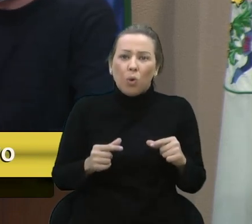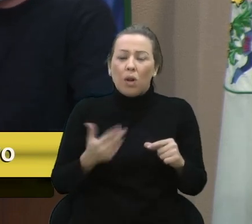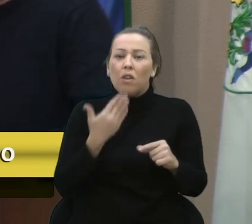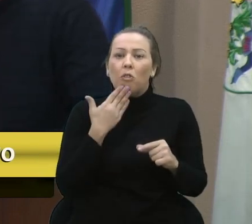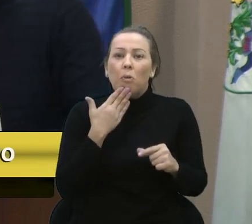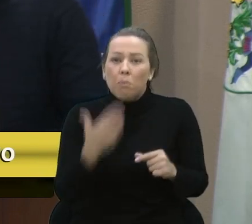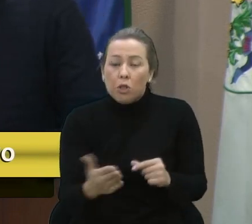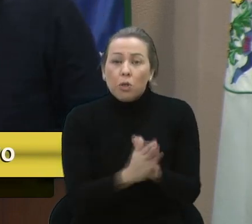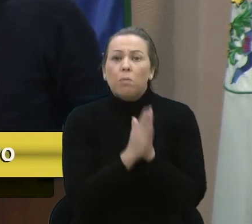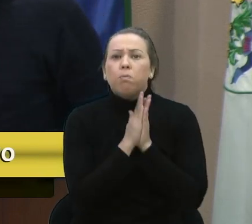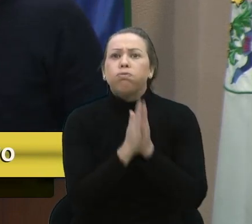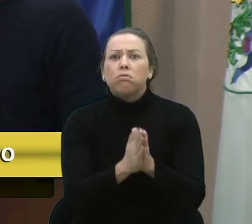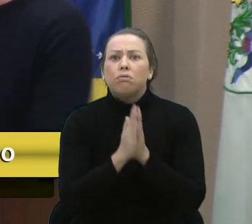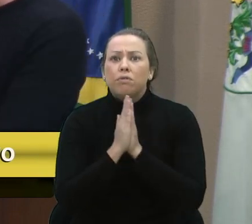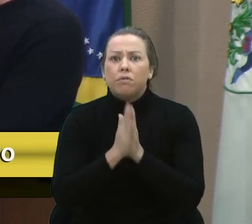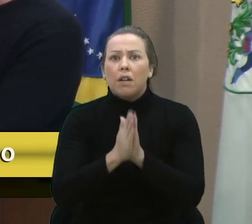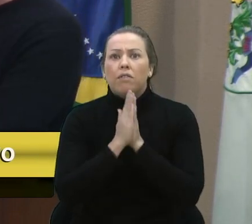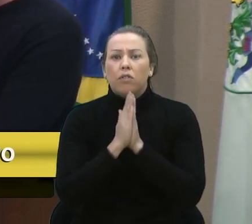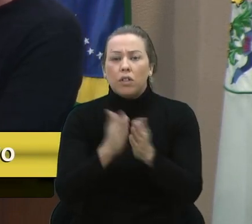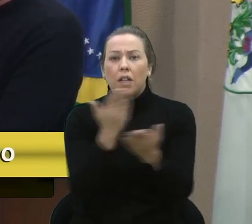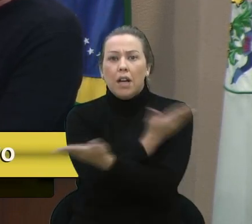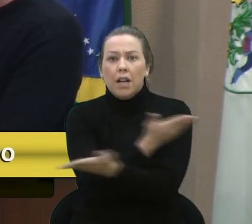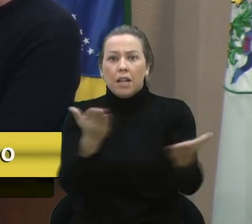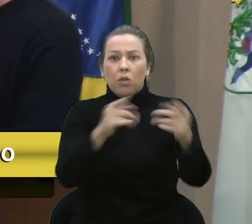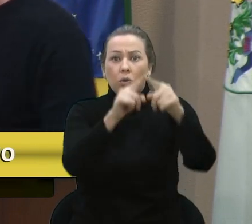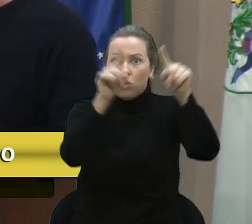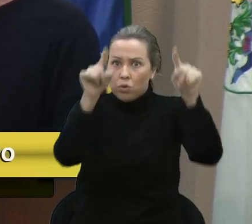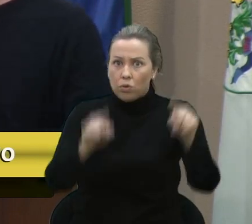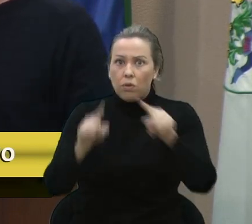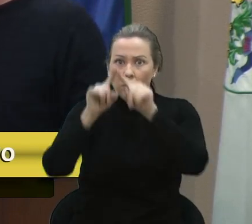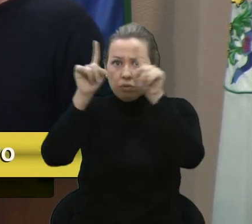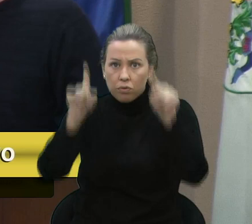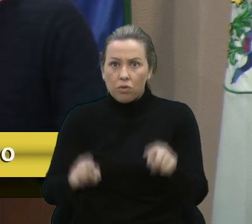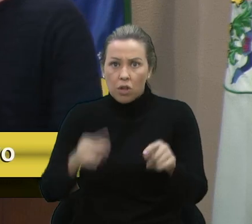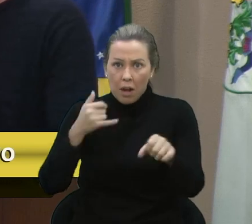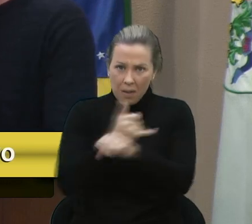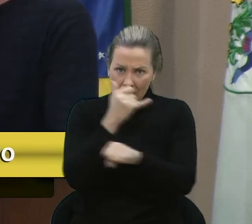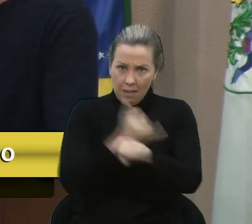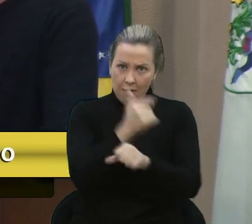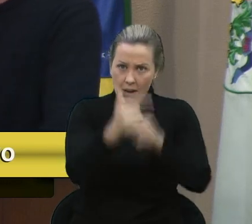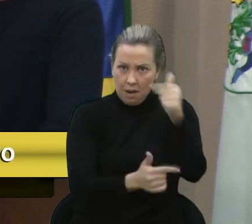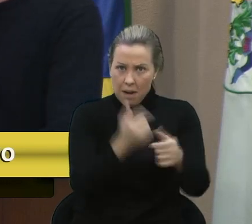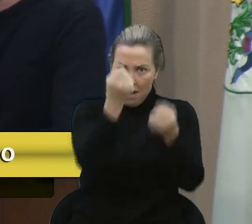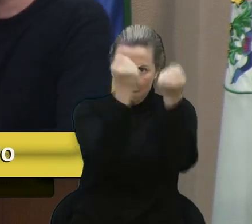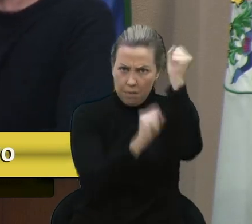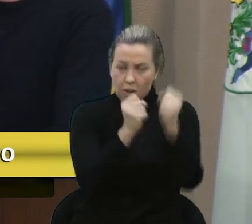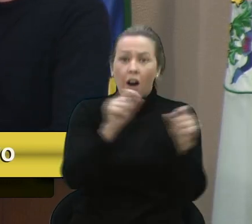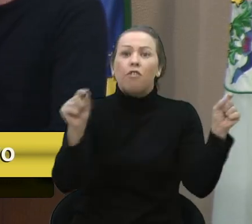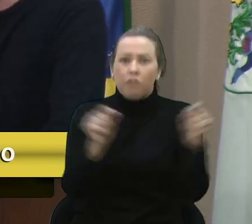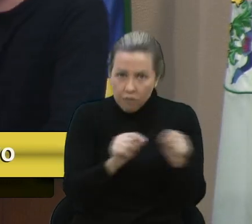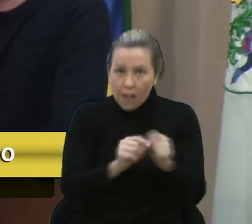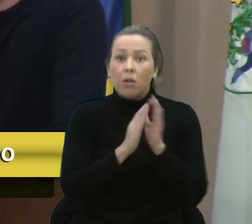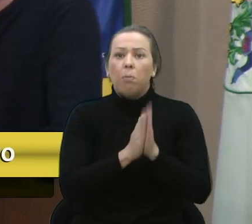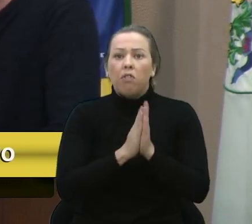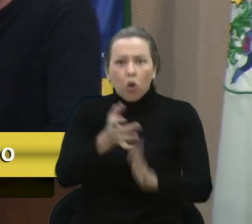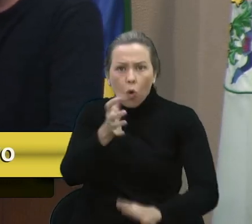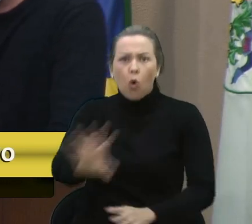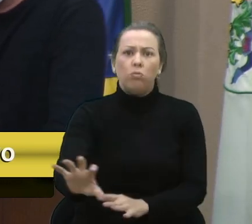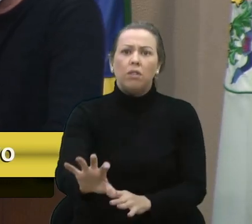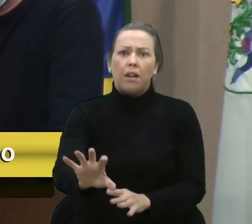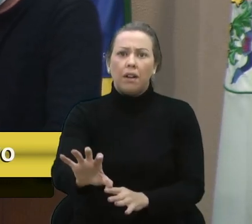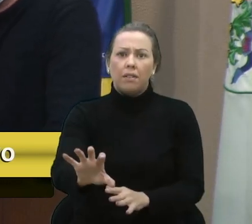encarecidamente, que todos os funcionários metalúrgicos façam a oposição.